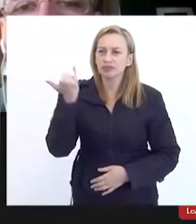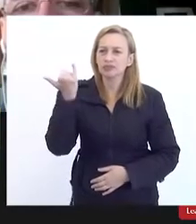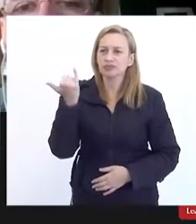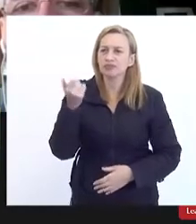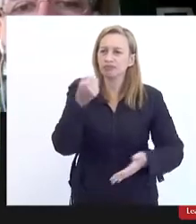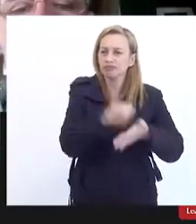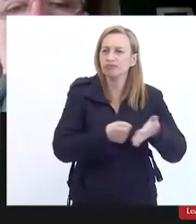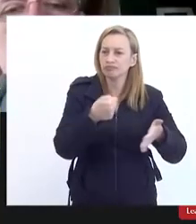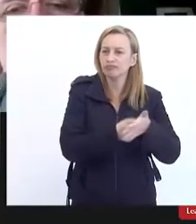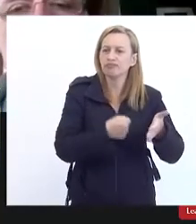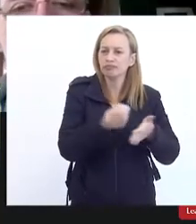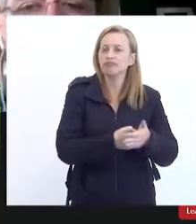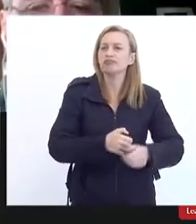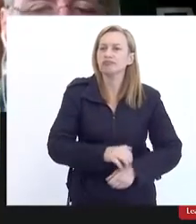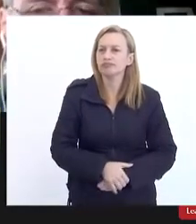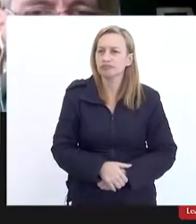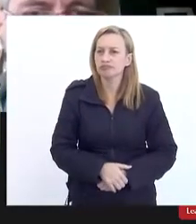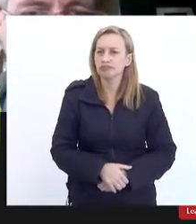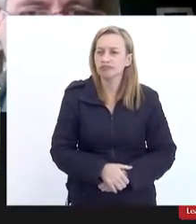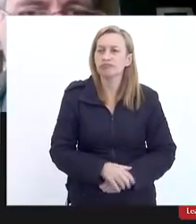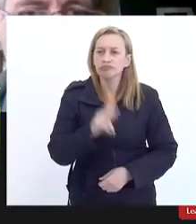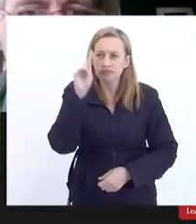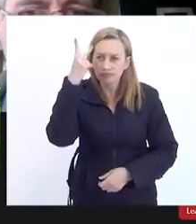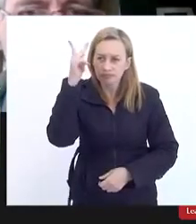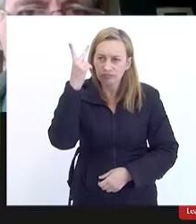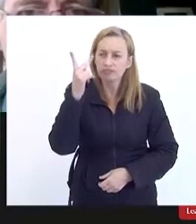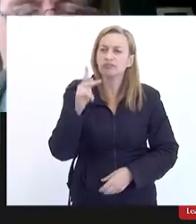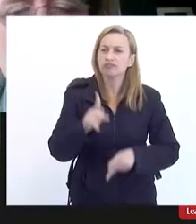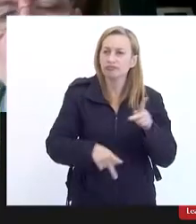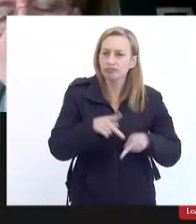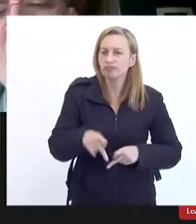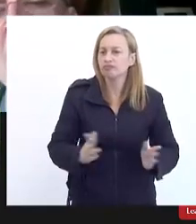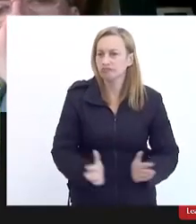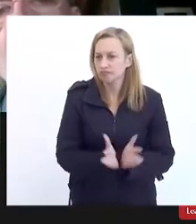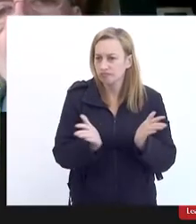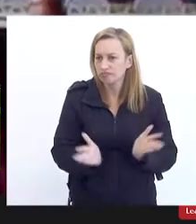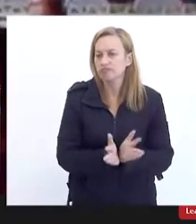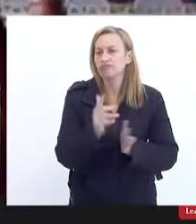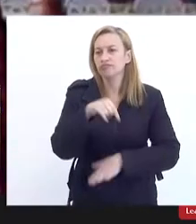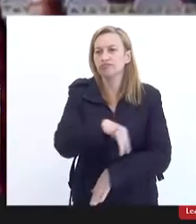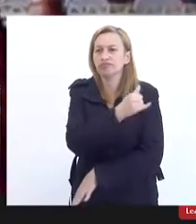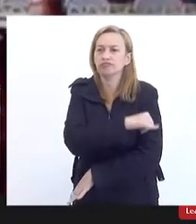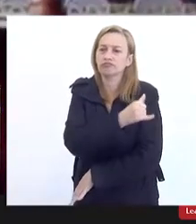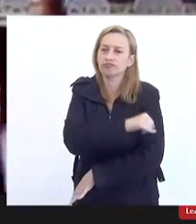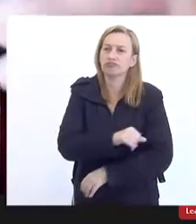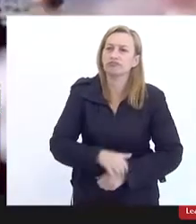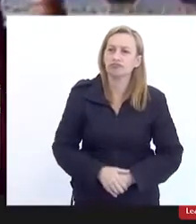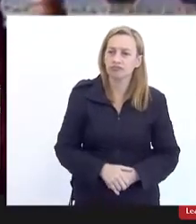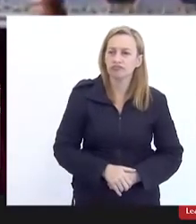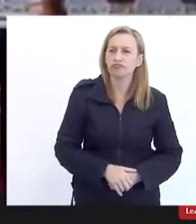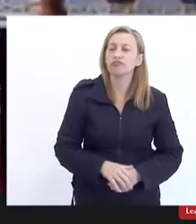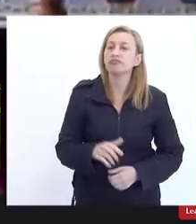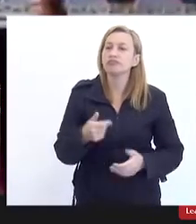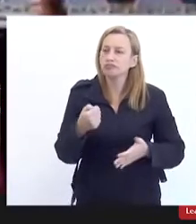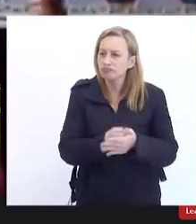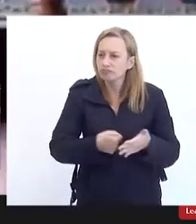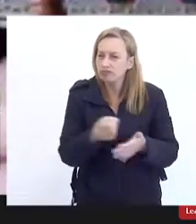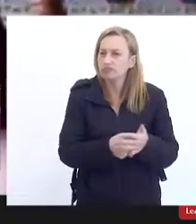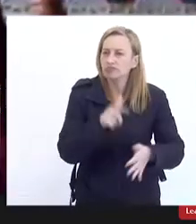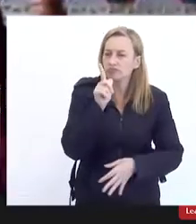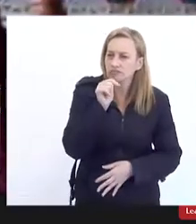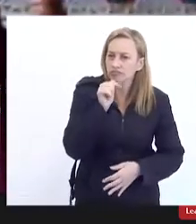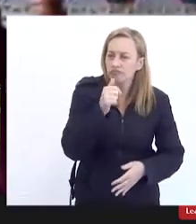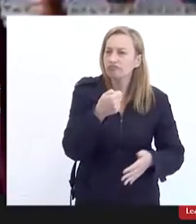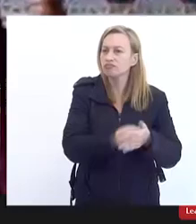da luta essa é a luta histórica do povo pobre aqui no Rio de Janeiro a luta pela água a luta